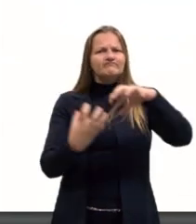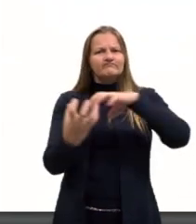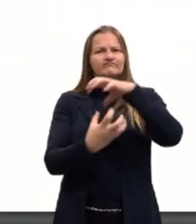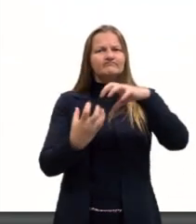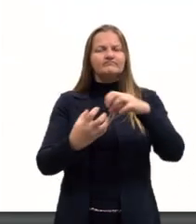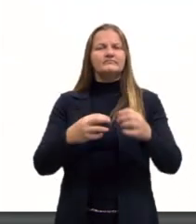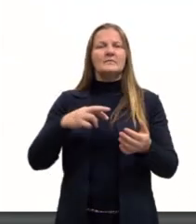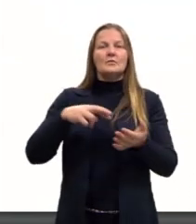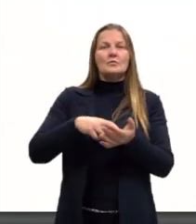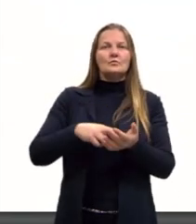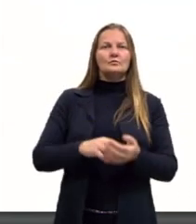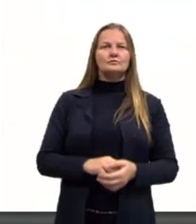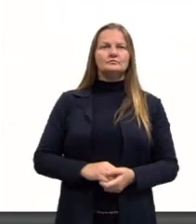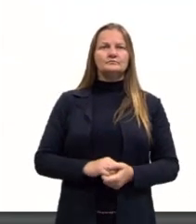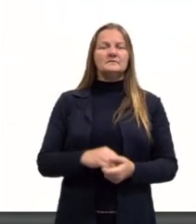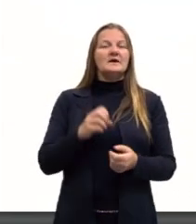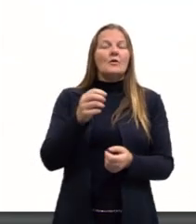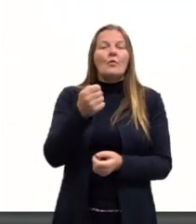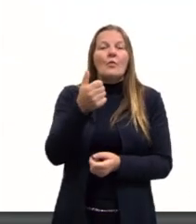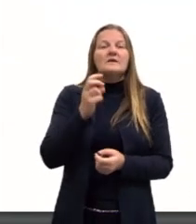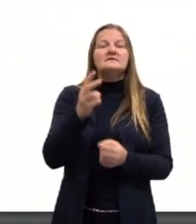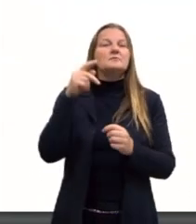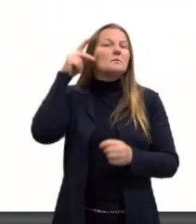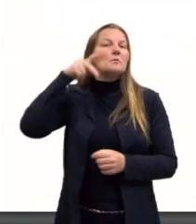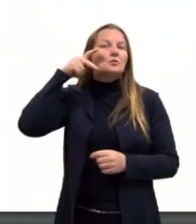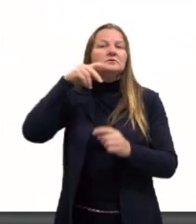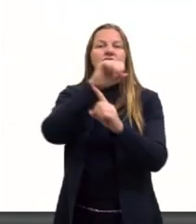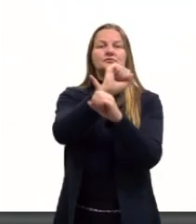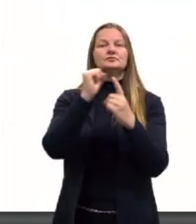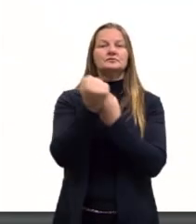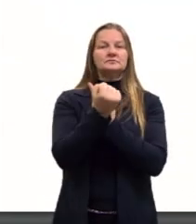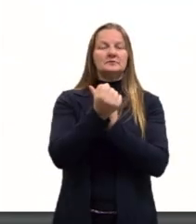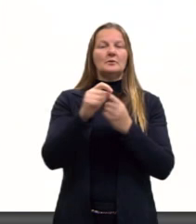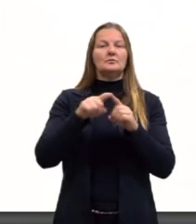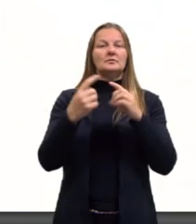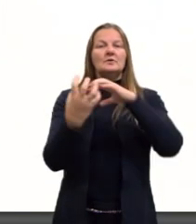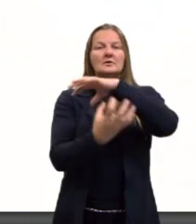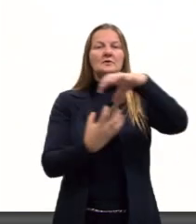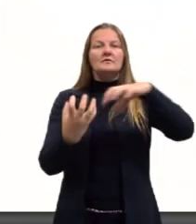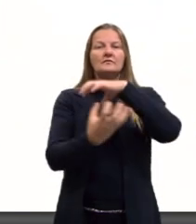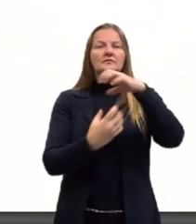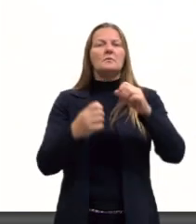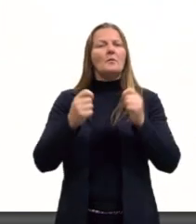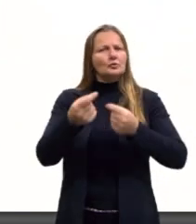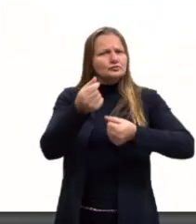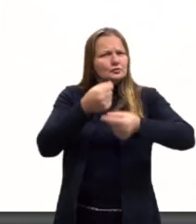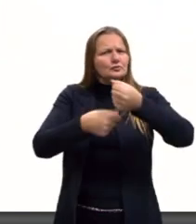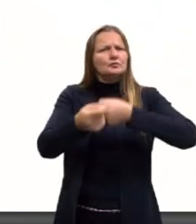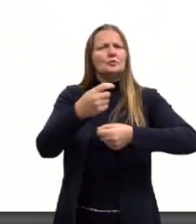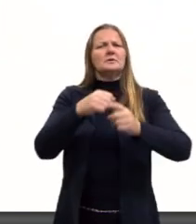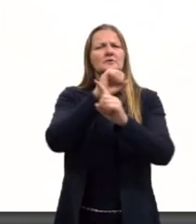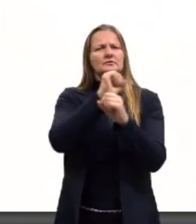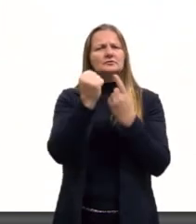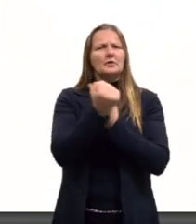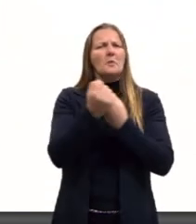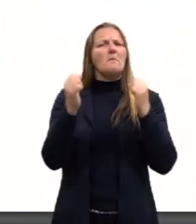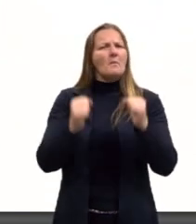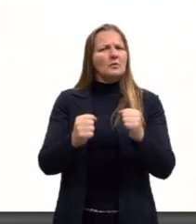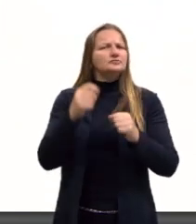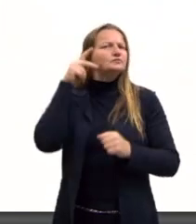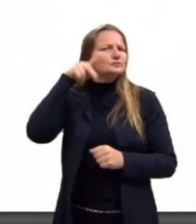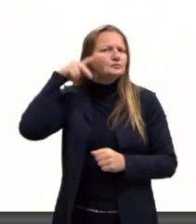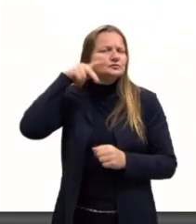em sentido social, político. A revolução pode ser econômica, pode ser social, pode ser